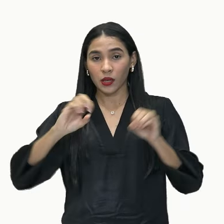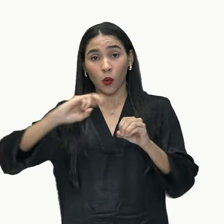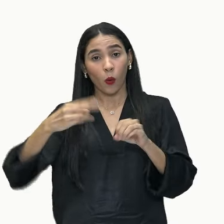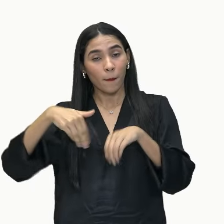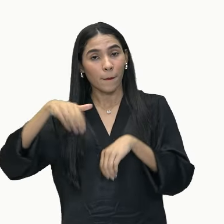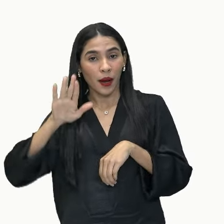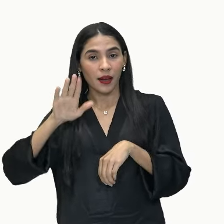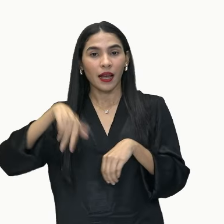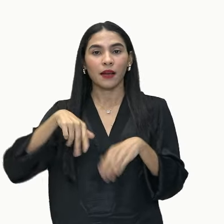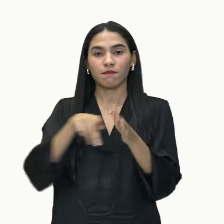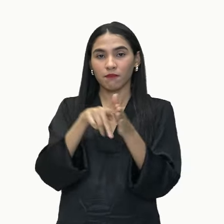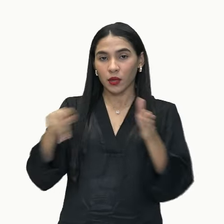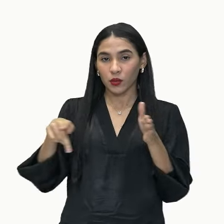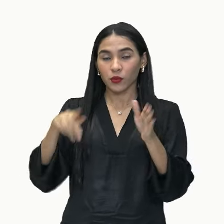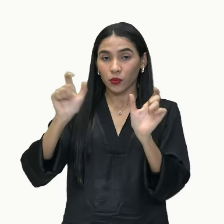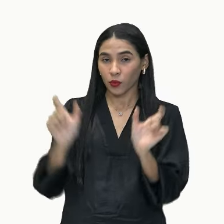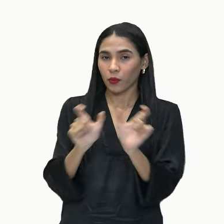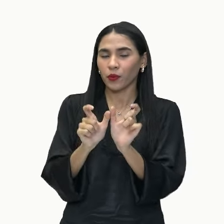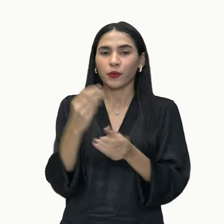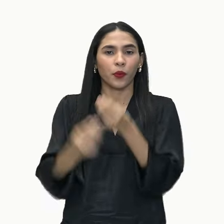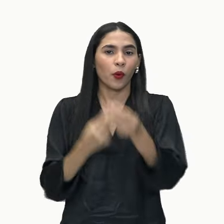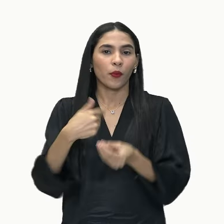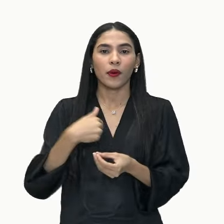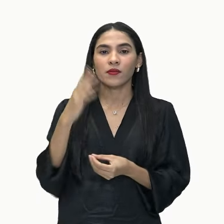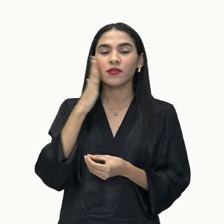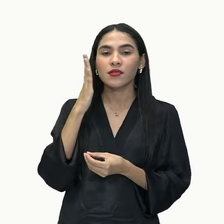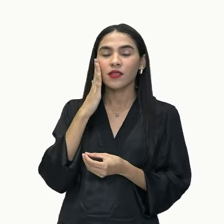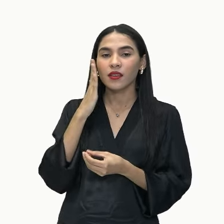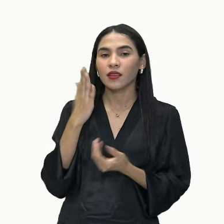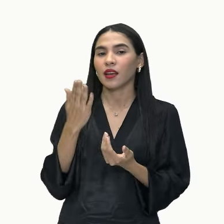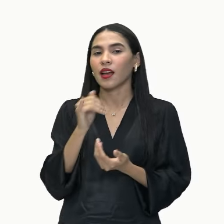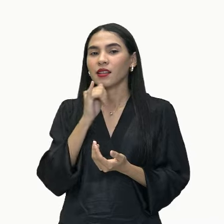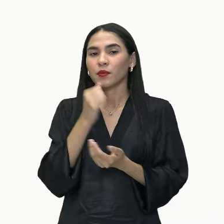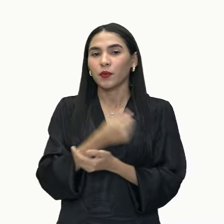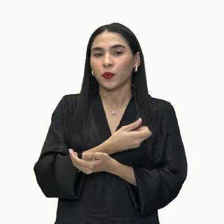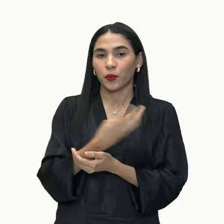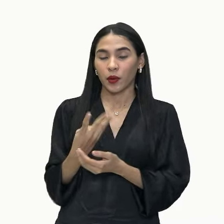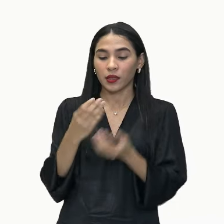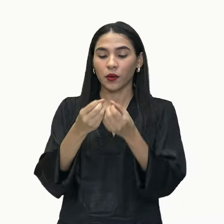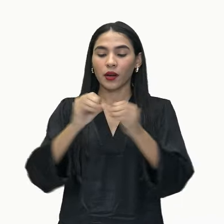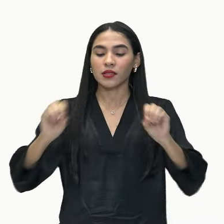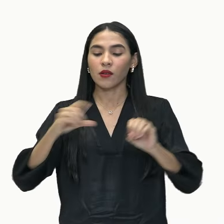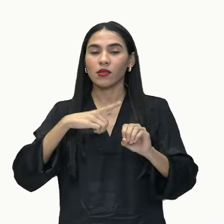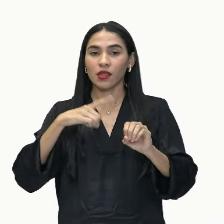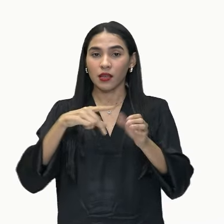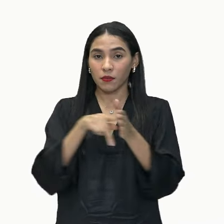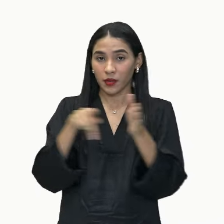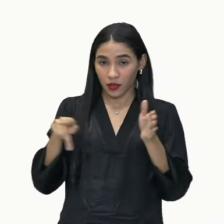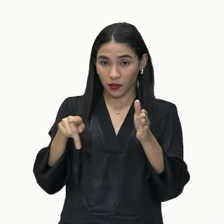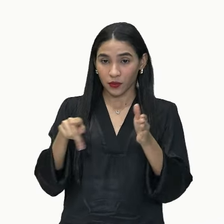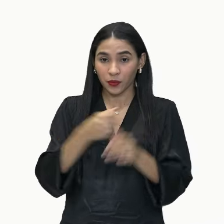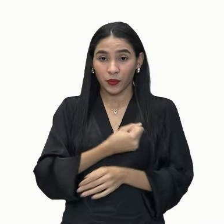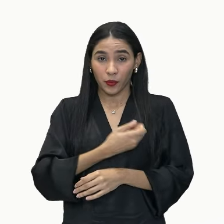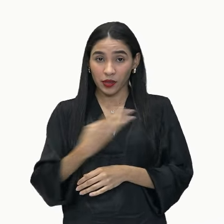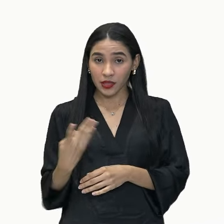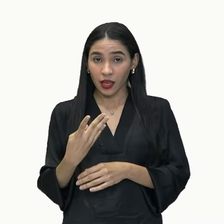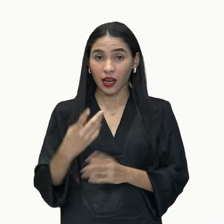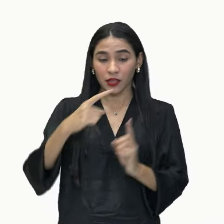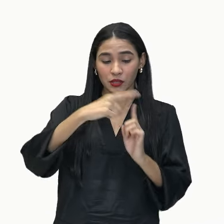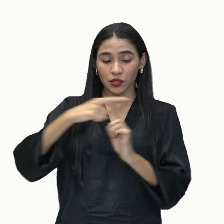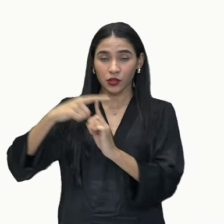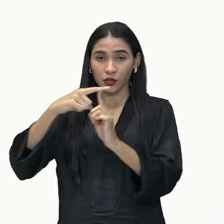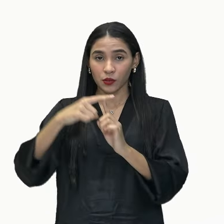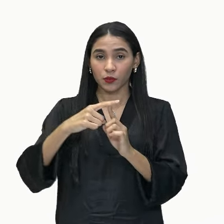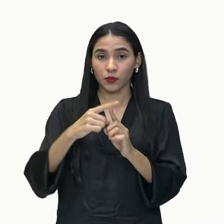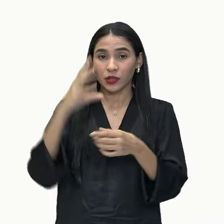período é composto. E como é que eu sei que quantas orações o meu período tem? Pela quantidade de formas verbais,